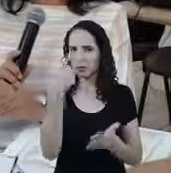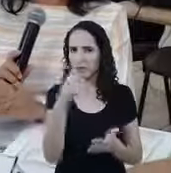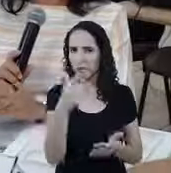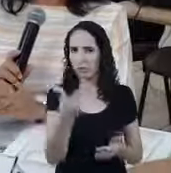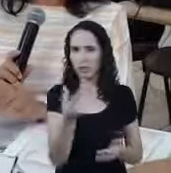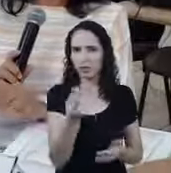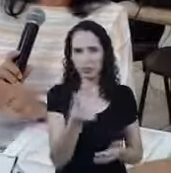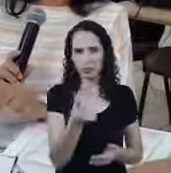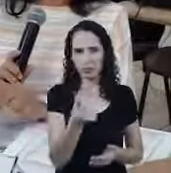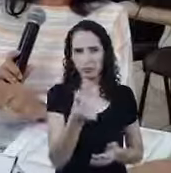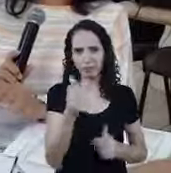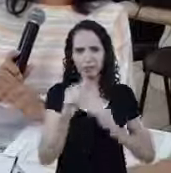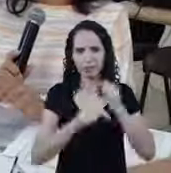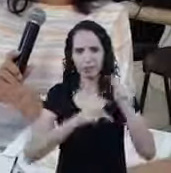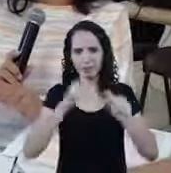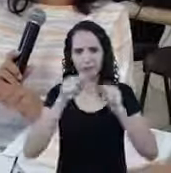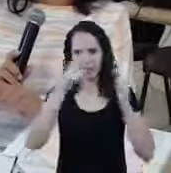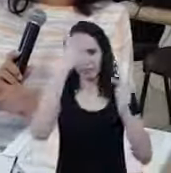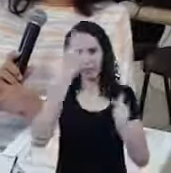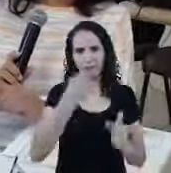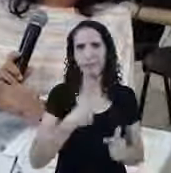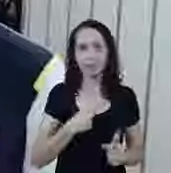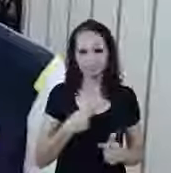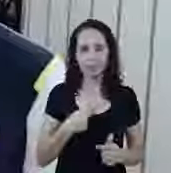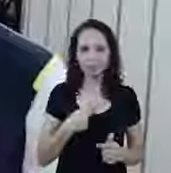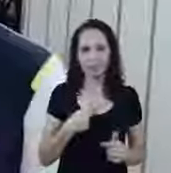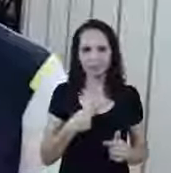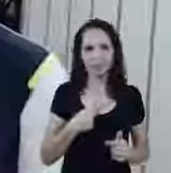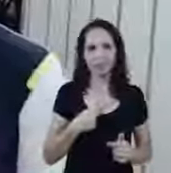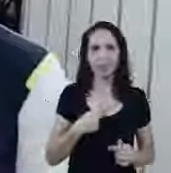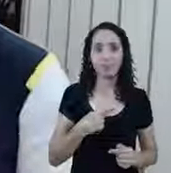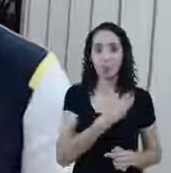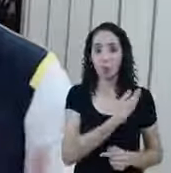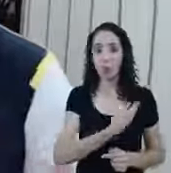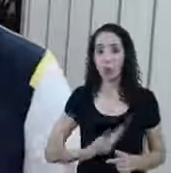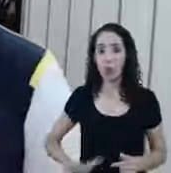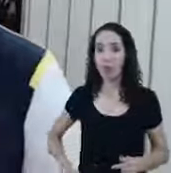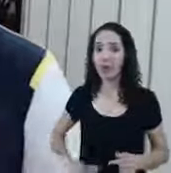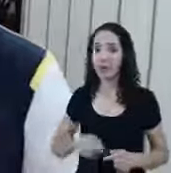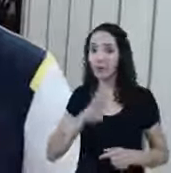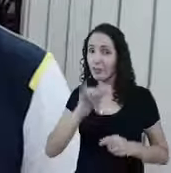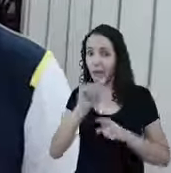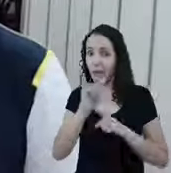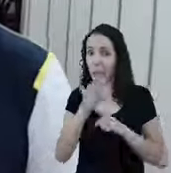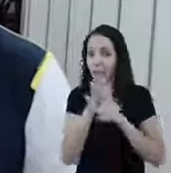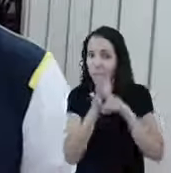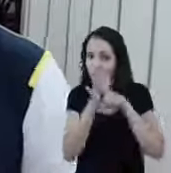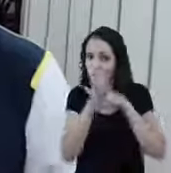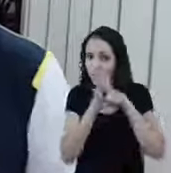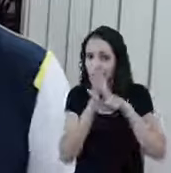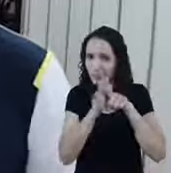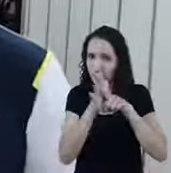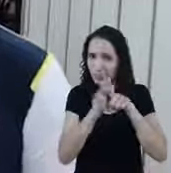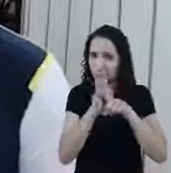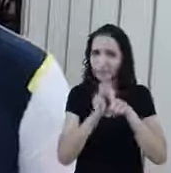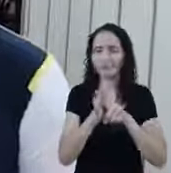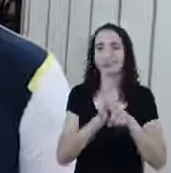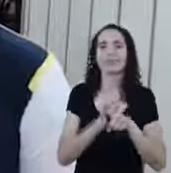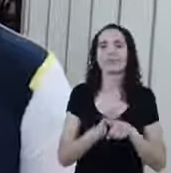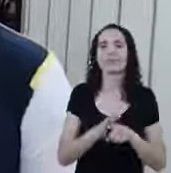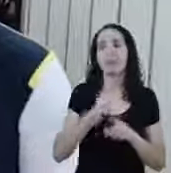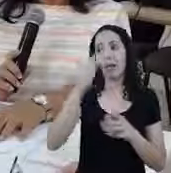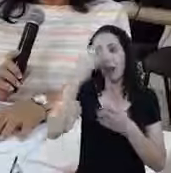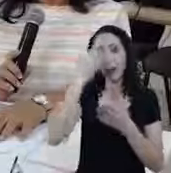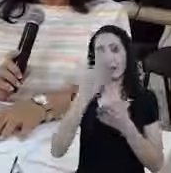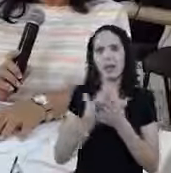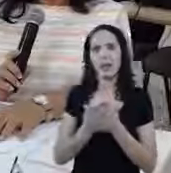trabalhava Esse é informal Dos informais As estatísticas Vão ficar então Perfeitas IBGE Tudo isso aí Hora que cruzar